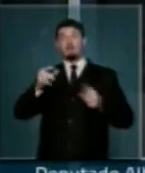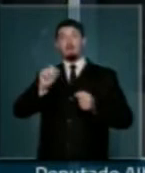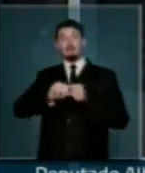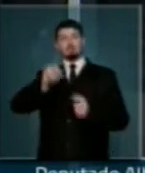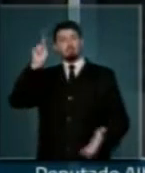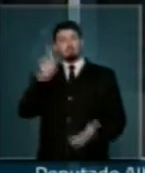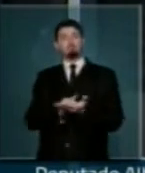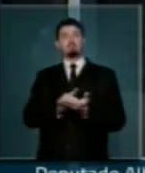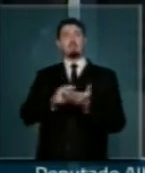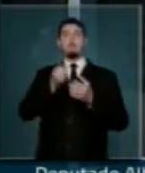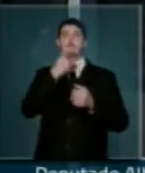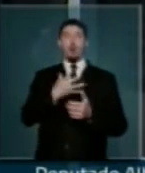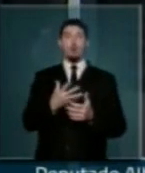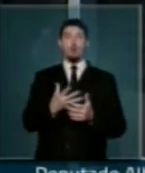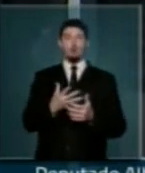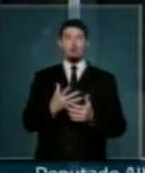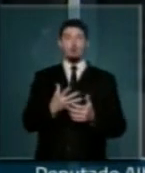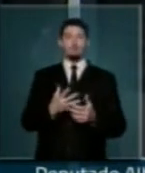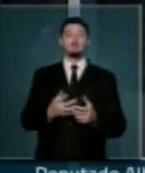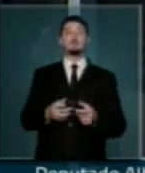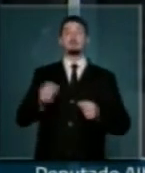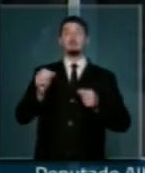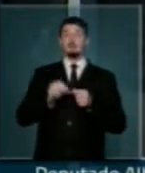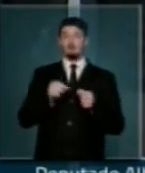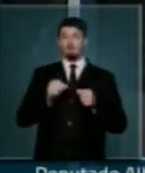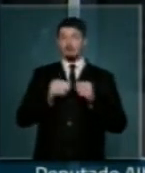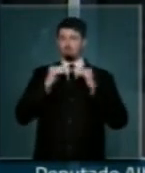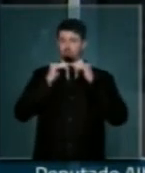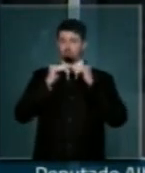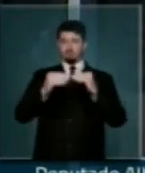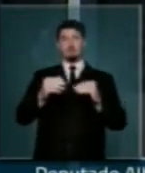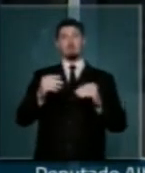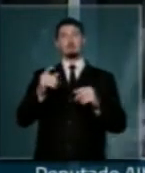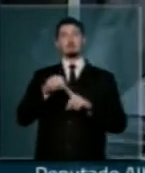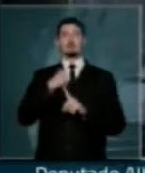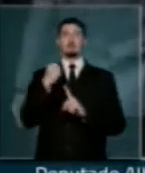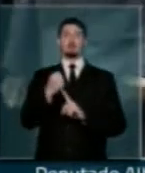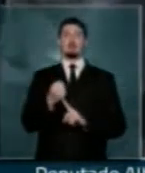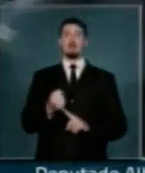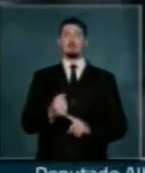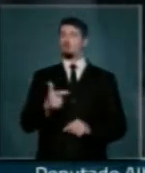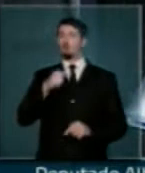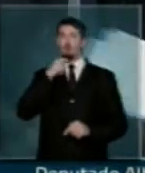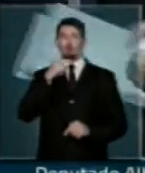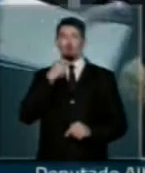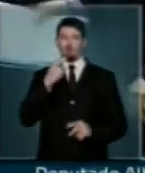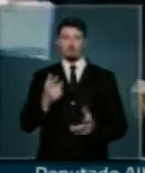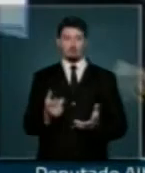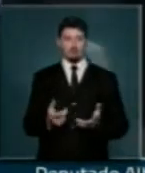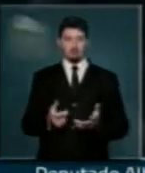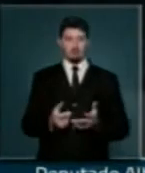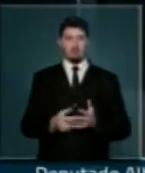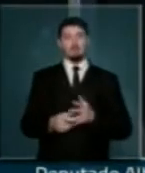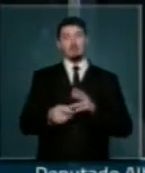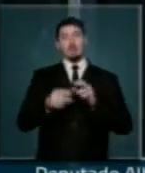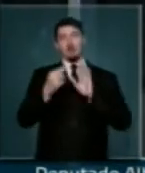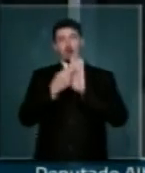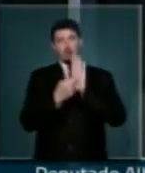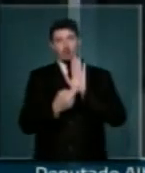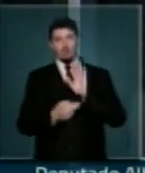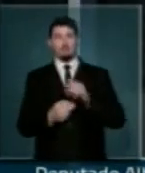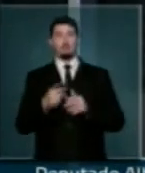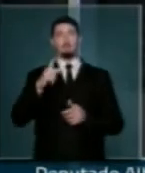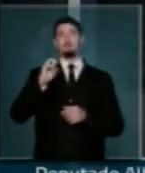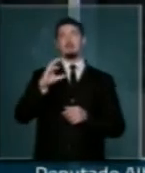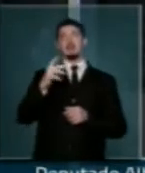uma agenda que realmente esteja em sintonia com a sociedade. E não há dúvida para discutir regulamentação PEC